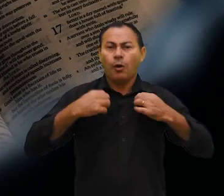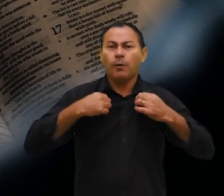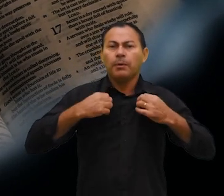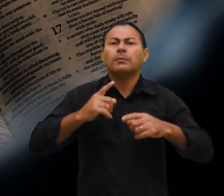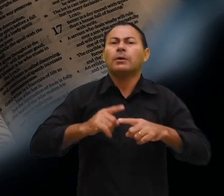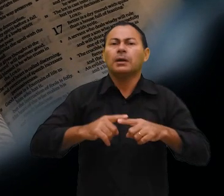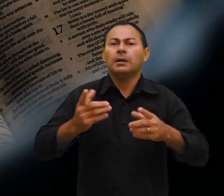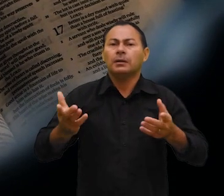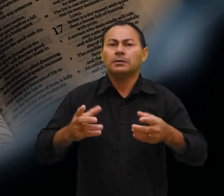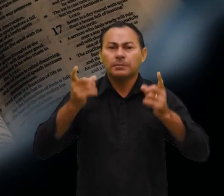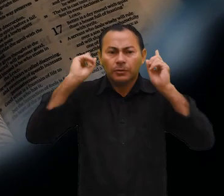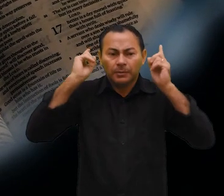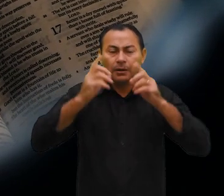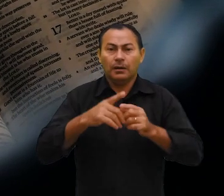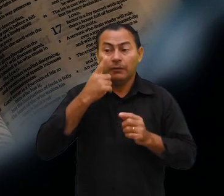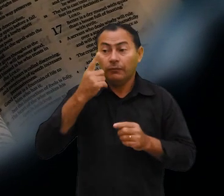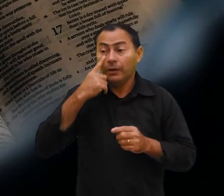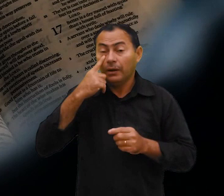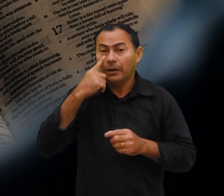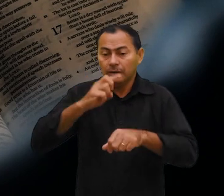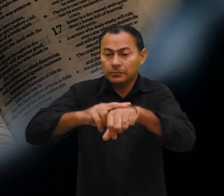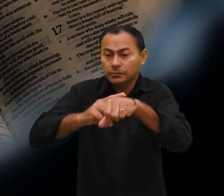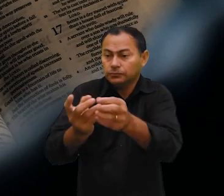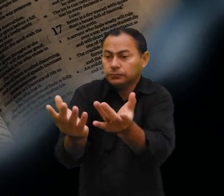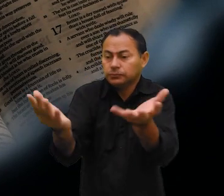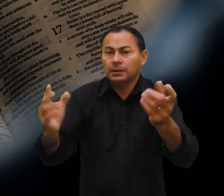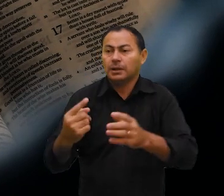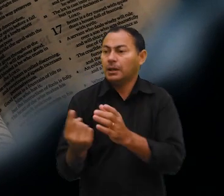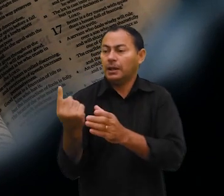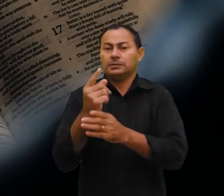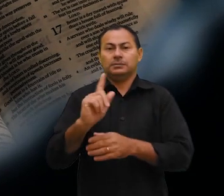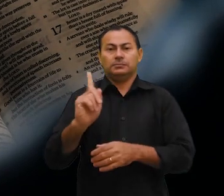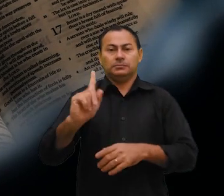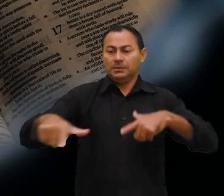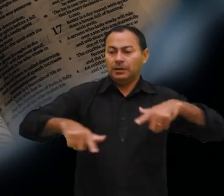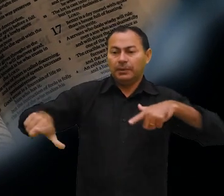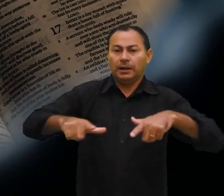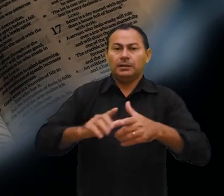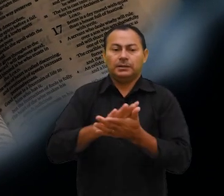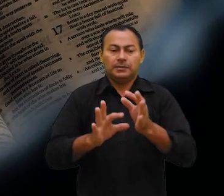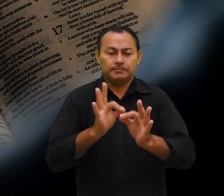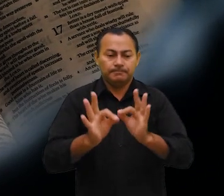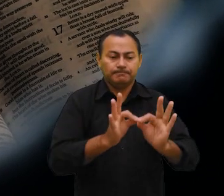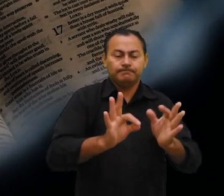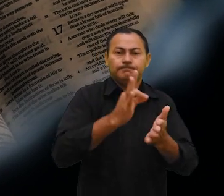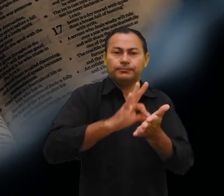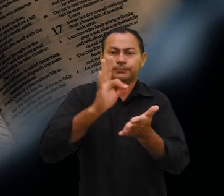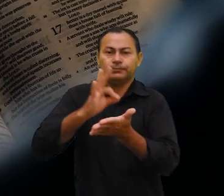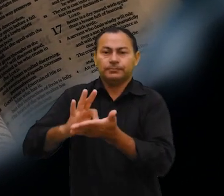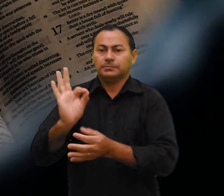roupas? Vejam como crescem os lírios do campo. Eles não trabalham nem tecem.